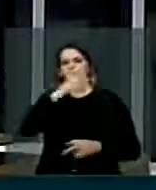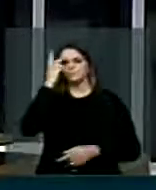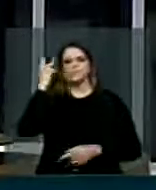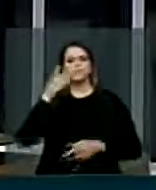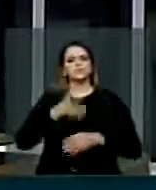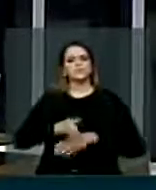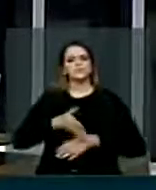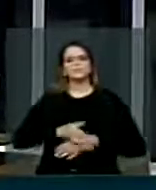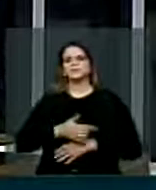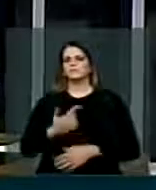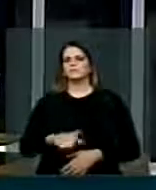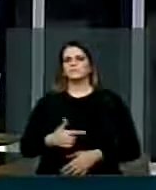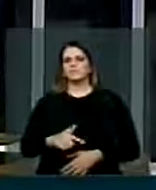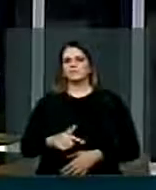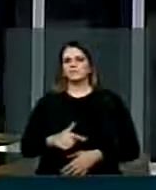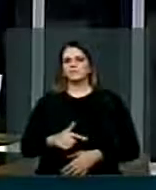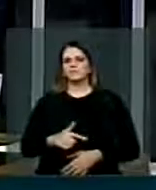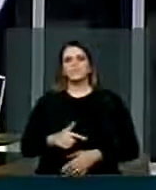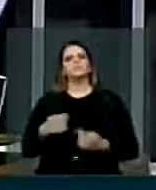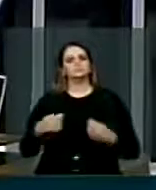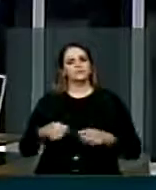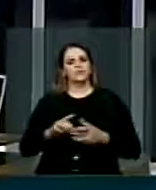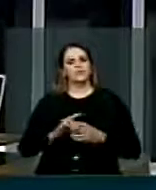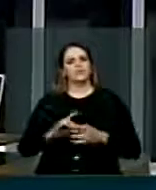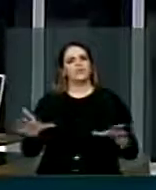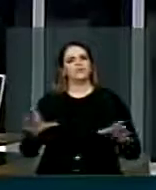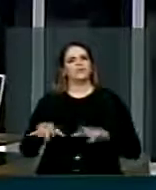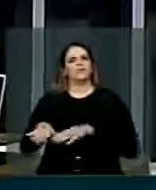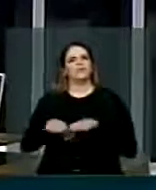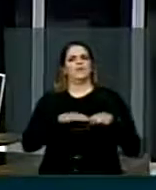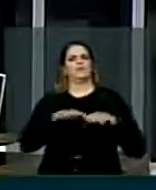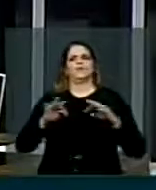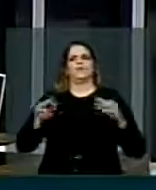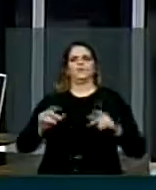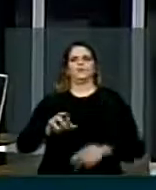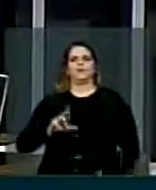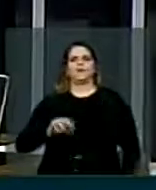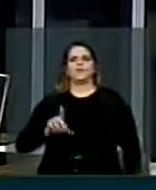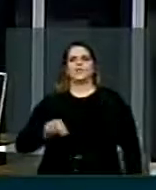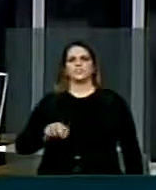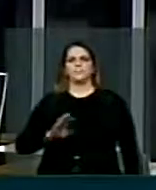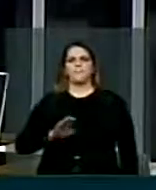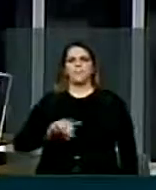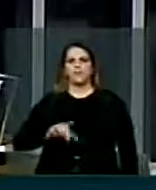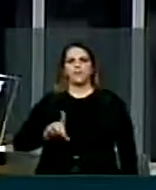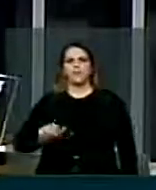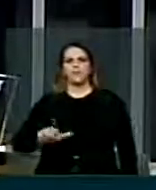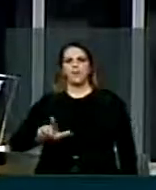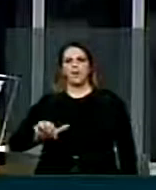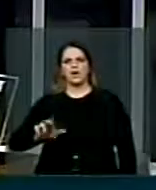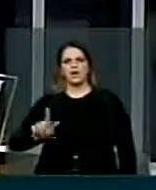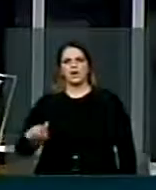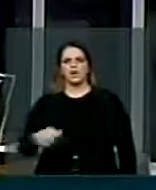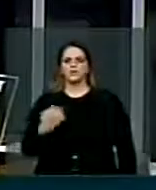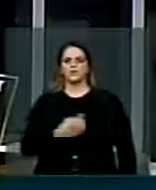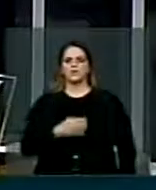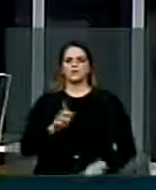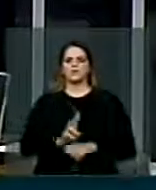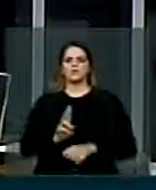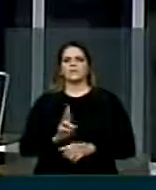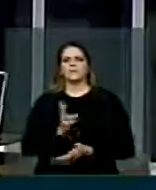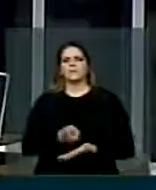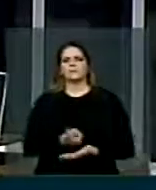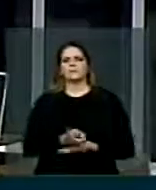amplo e sem discriminação às redes de banda larga. Defendemos a manutenção do